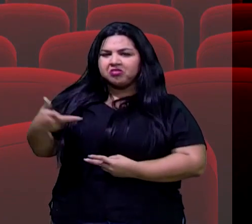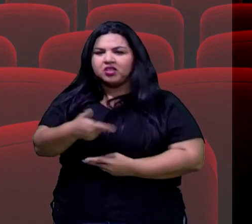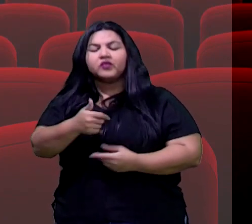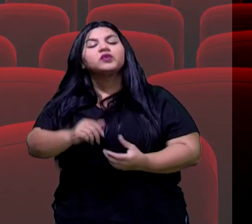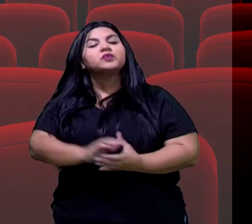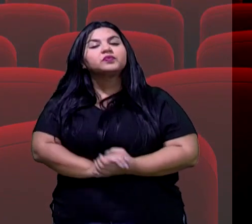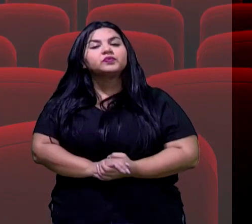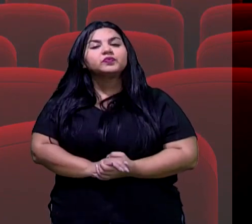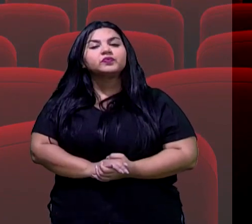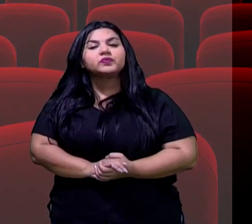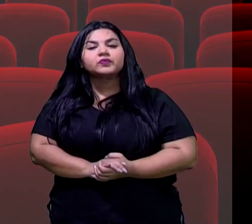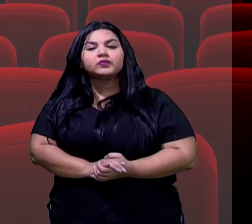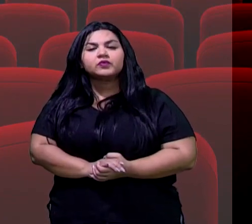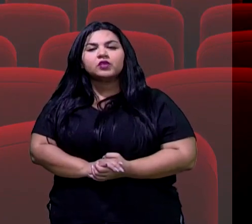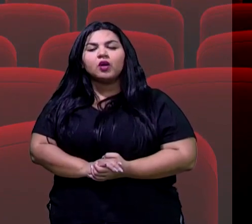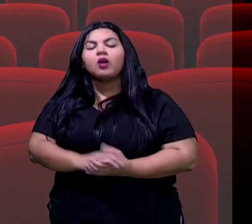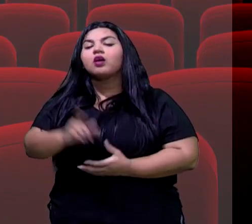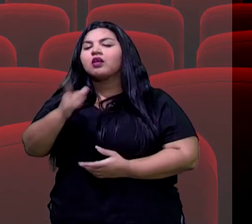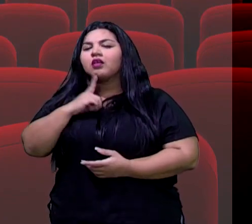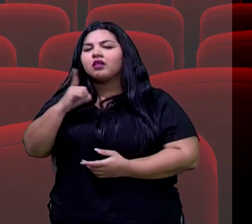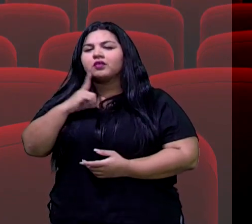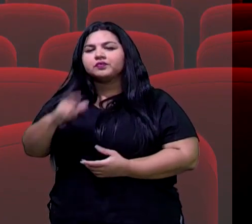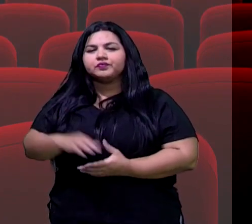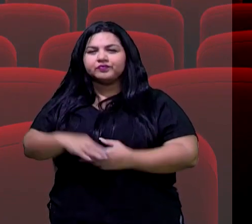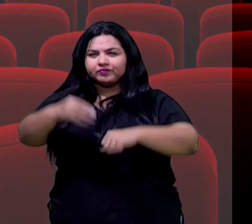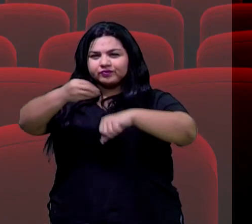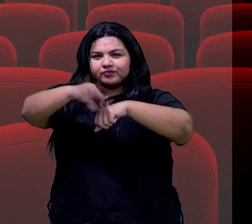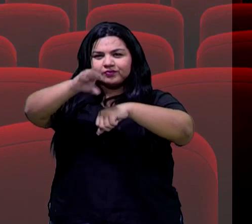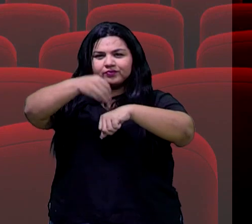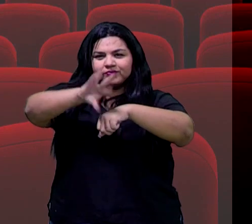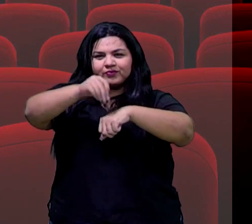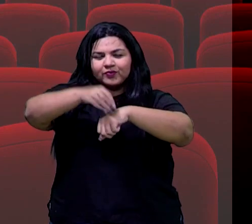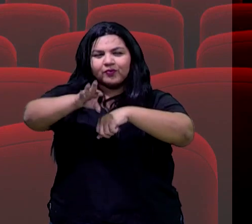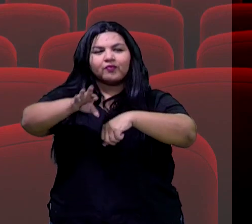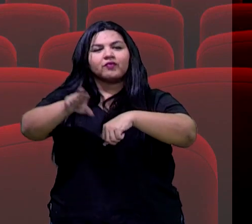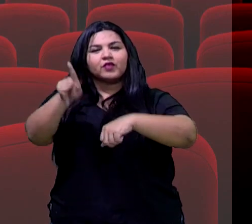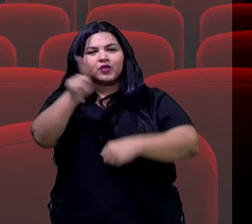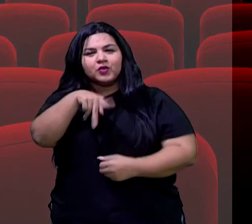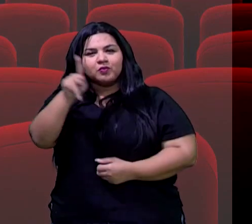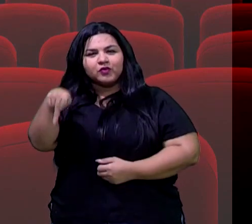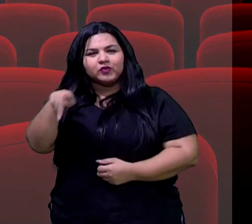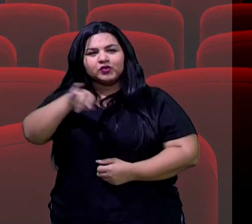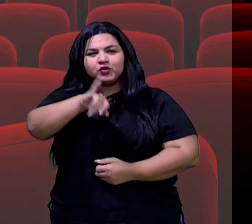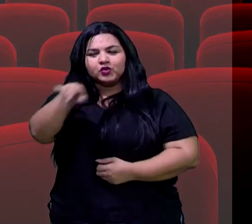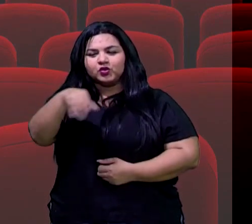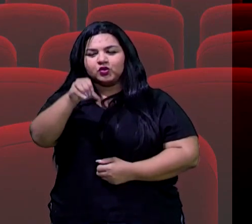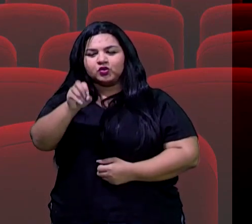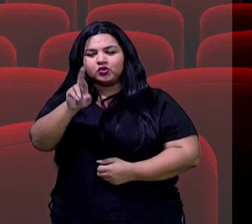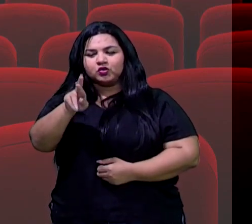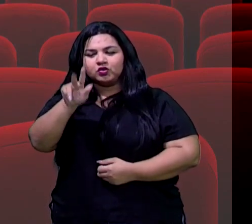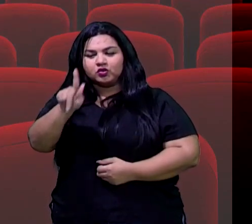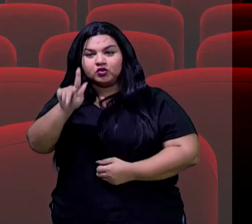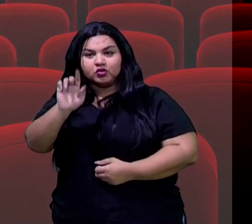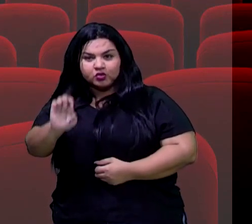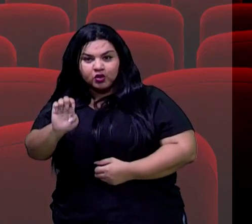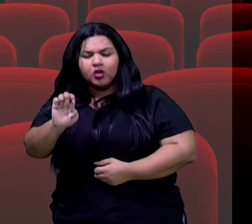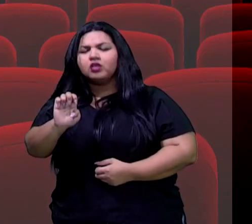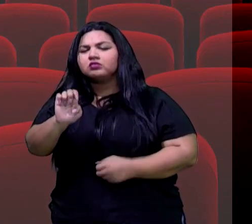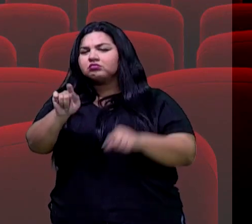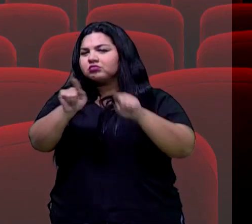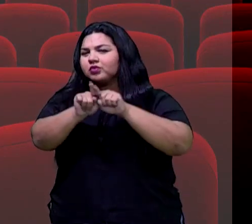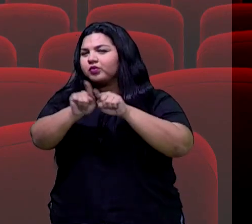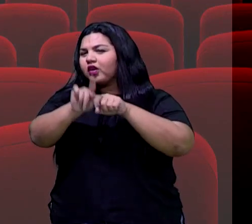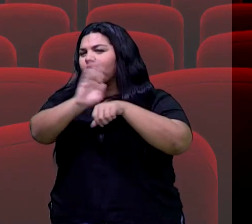vocês. E também temos, olha só, recadinho do professor Jorge, tá bom? Em relação aos filmes